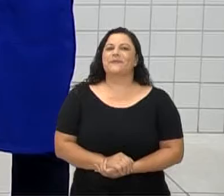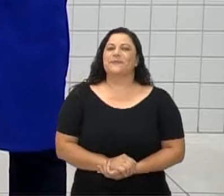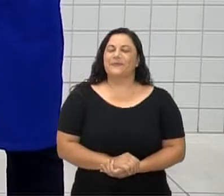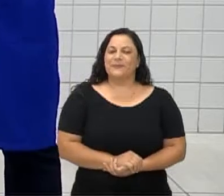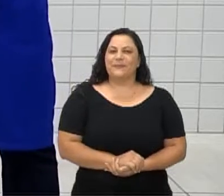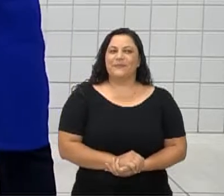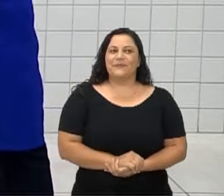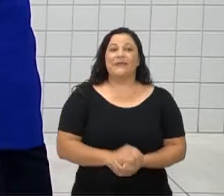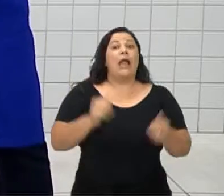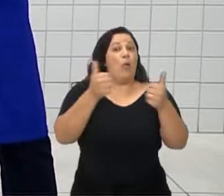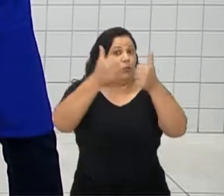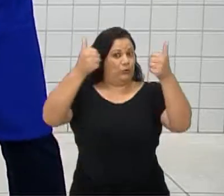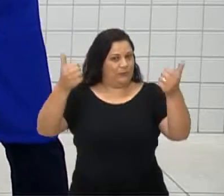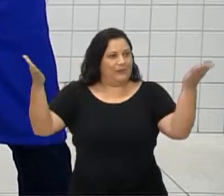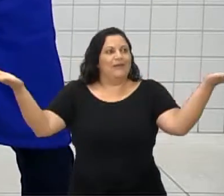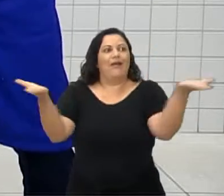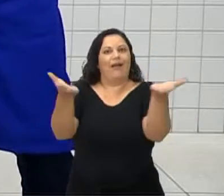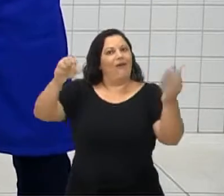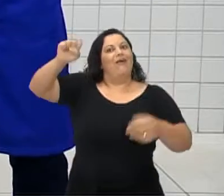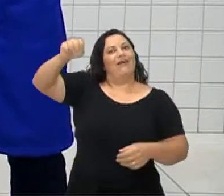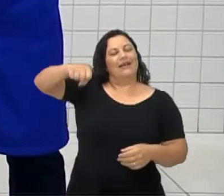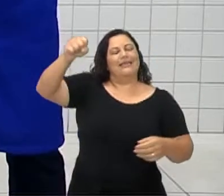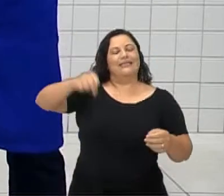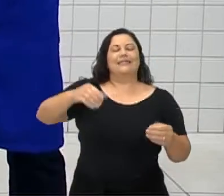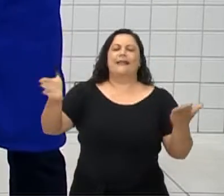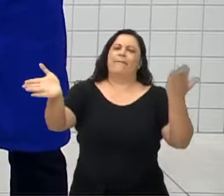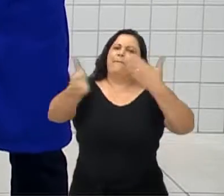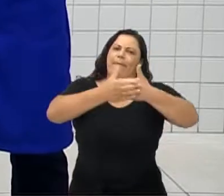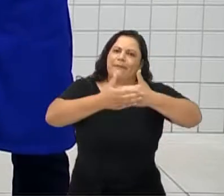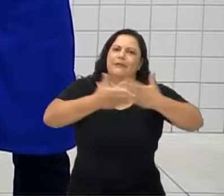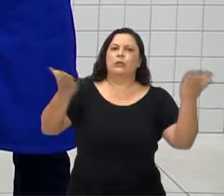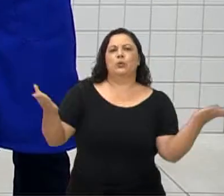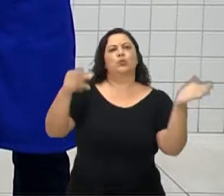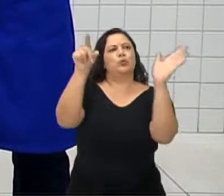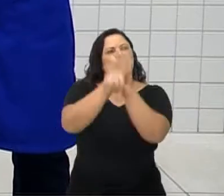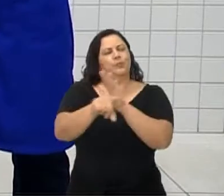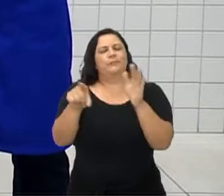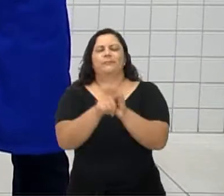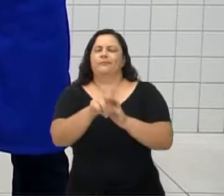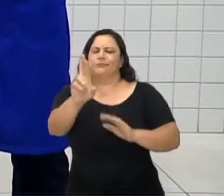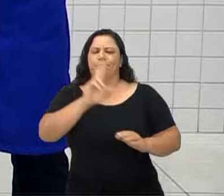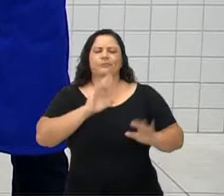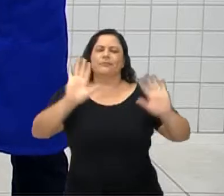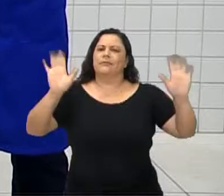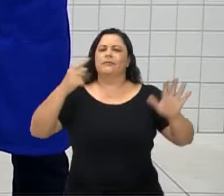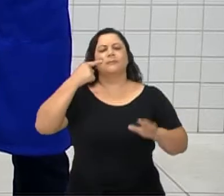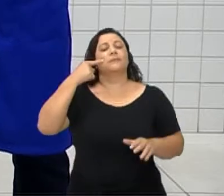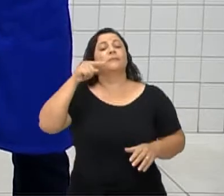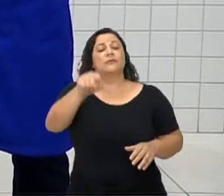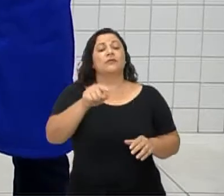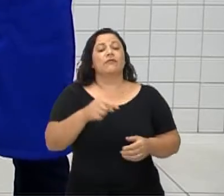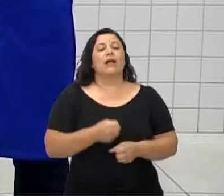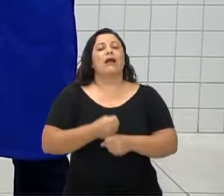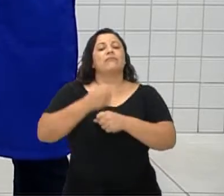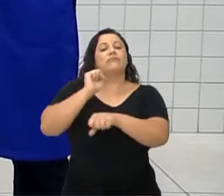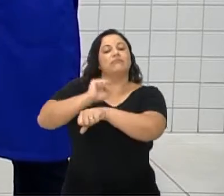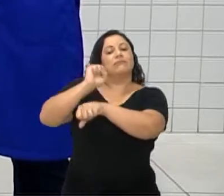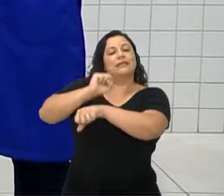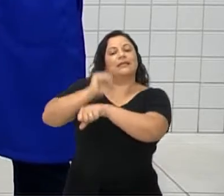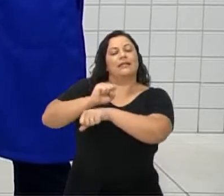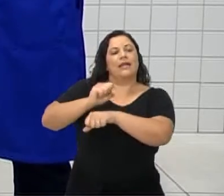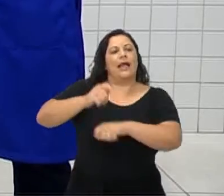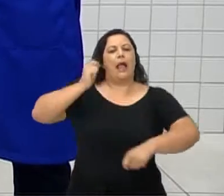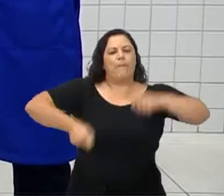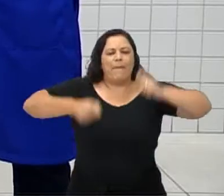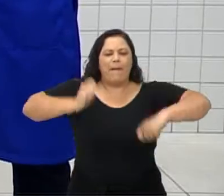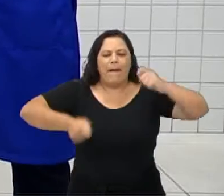Muito bem. Agora sim, fechamos o nosso quiz. Esperando aqui o nosso resultado. Atenção, atenção. Tambores.